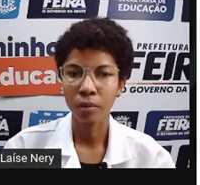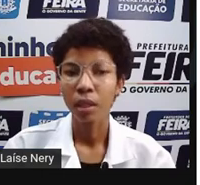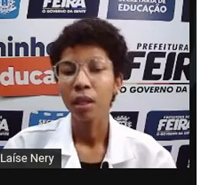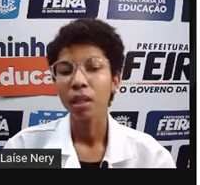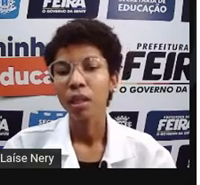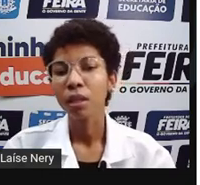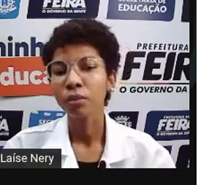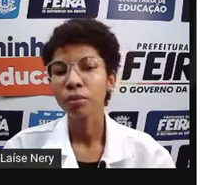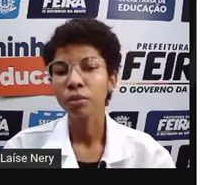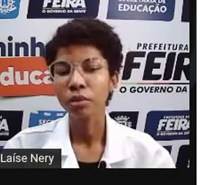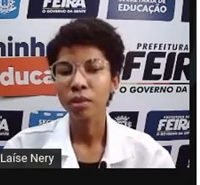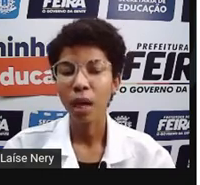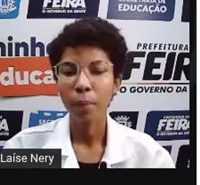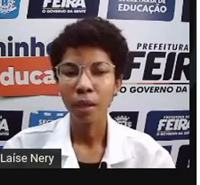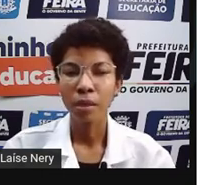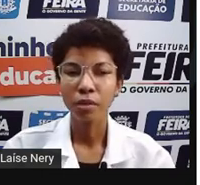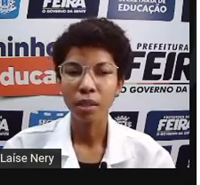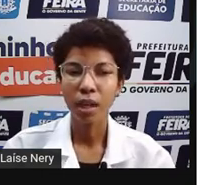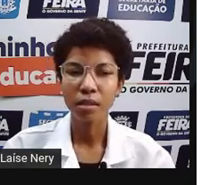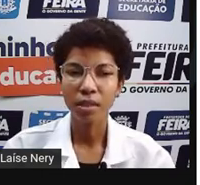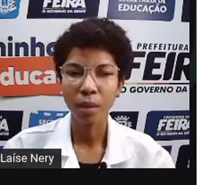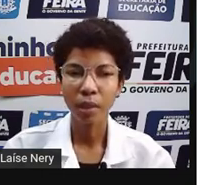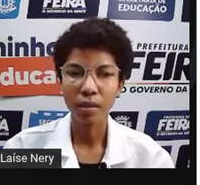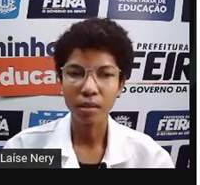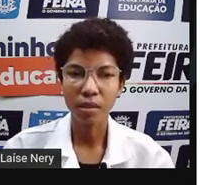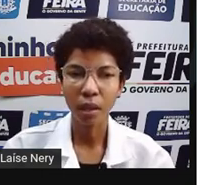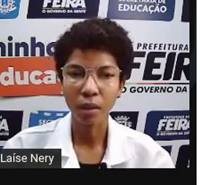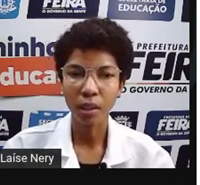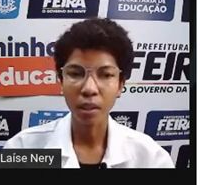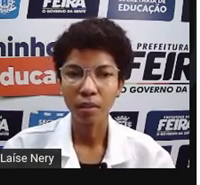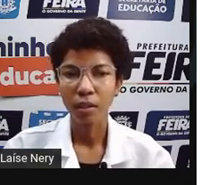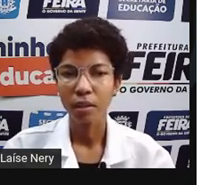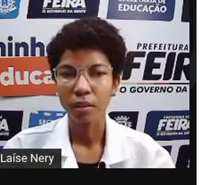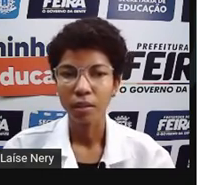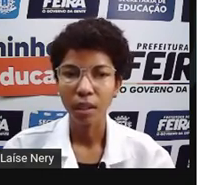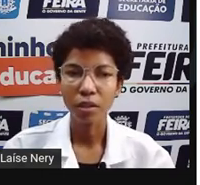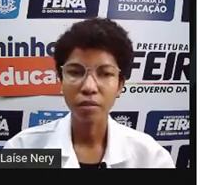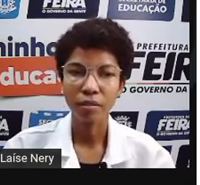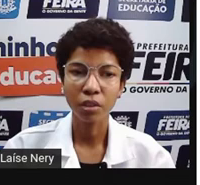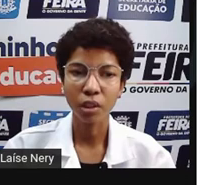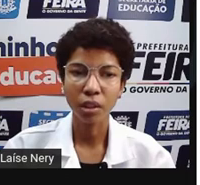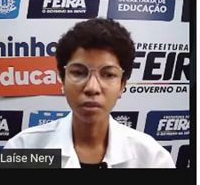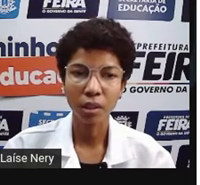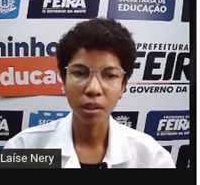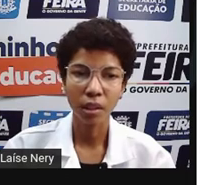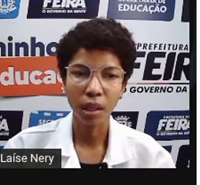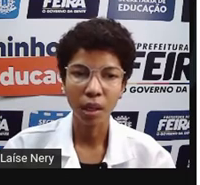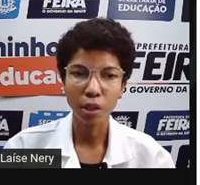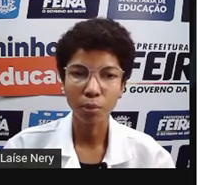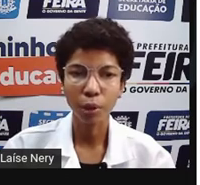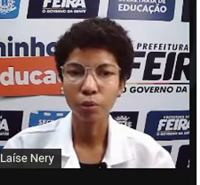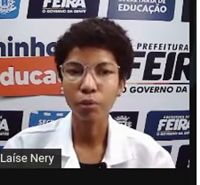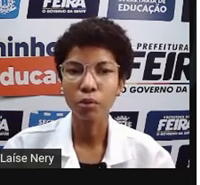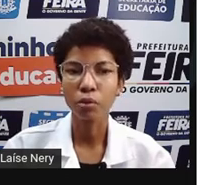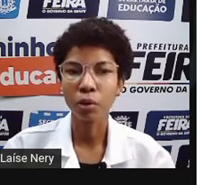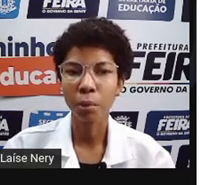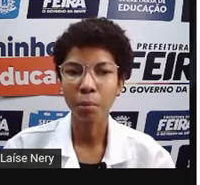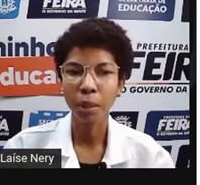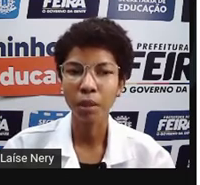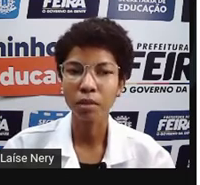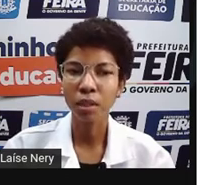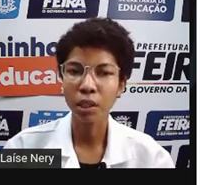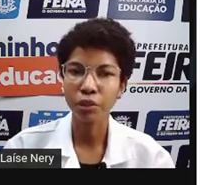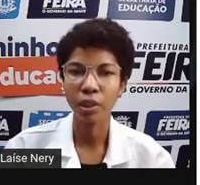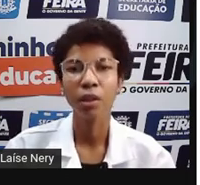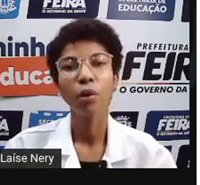selo e os aparelhos que recebem esse selo aqui, já vem indicando que este produto consome